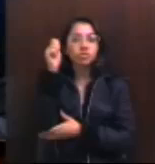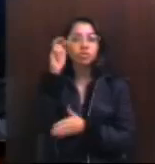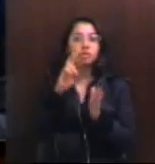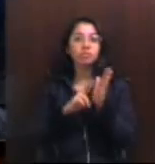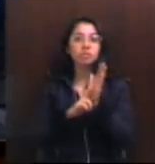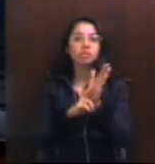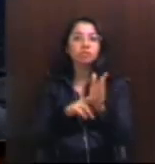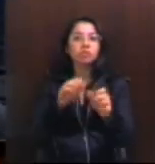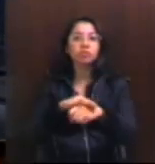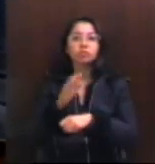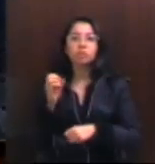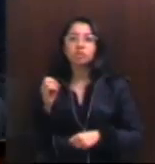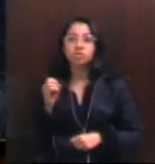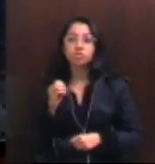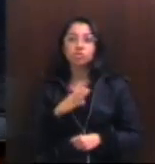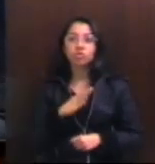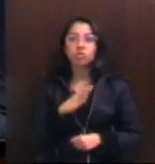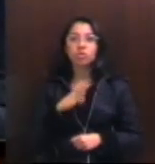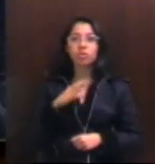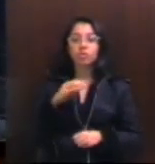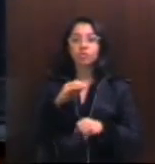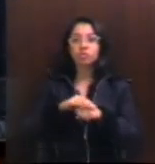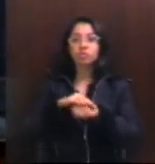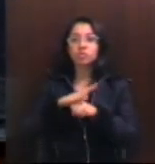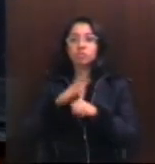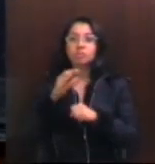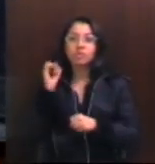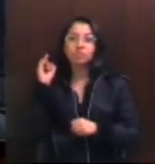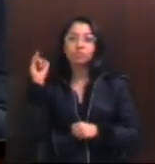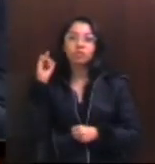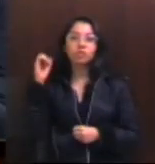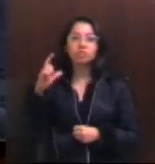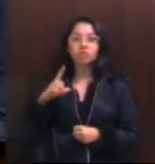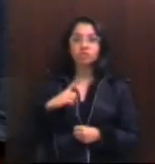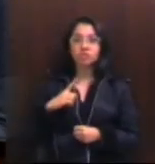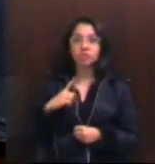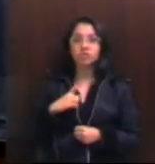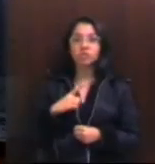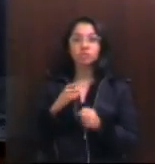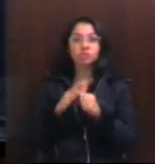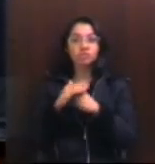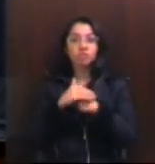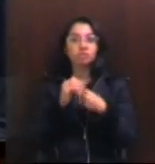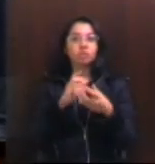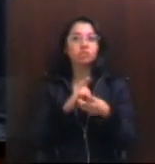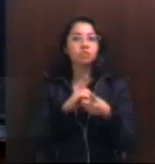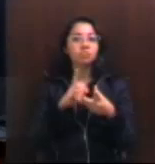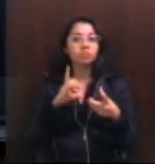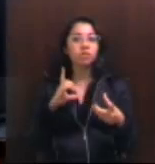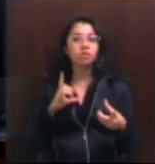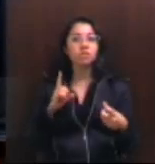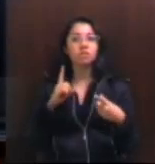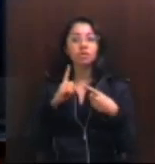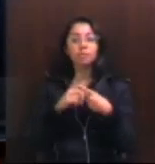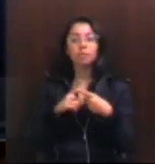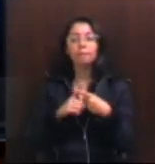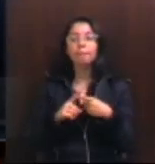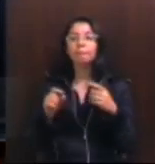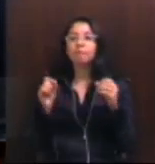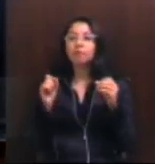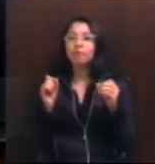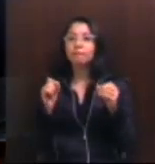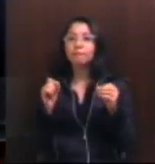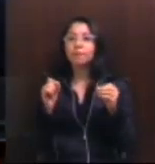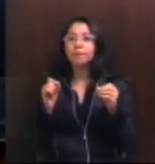mais novo, de mais inovador e de mais ousado nós temos em defesa da democracia. Porque o que pode